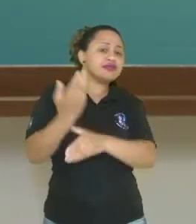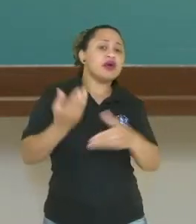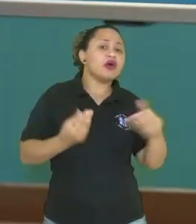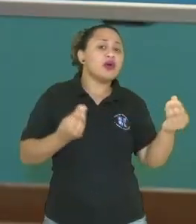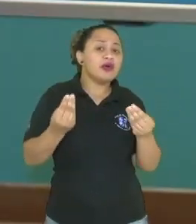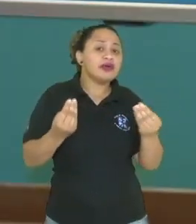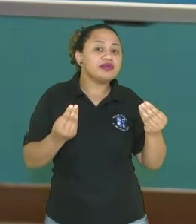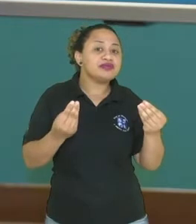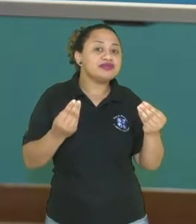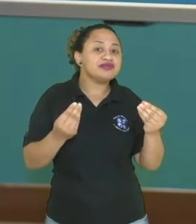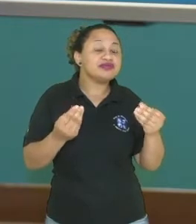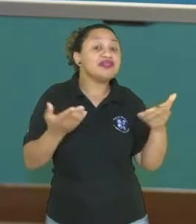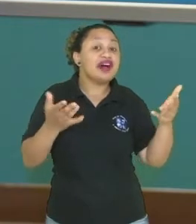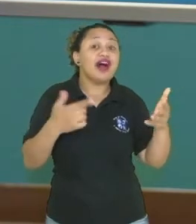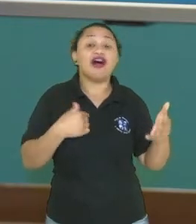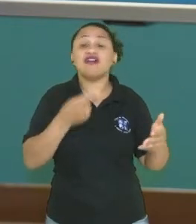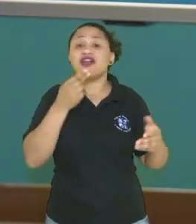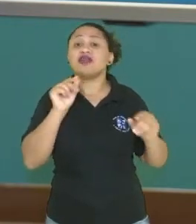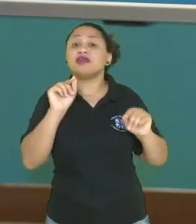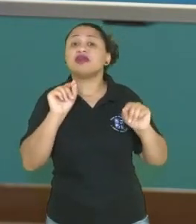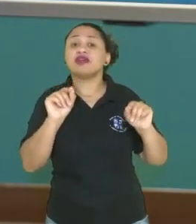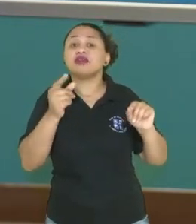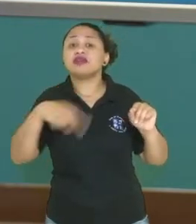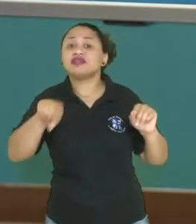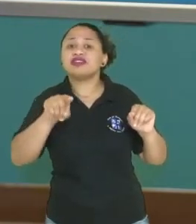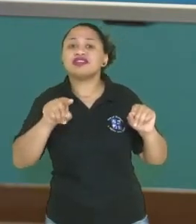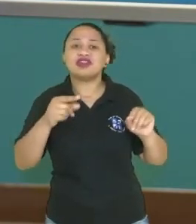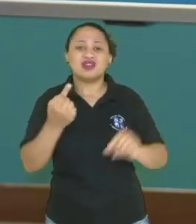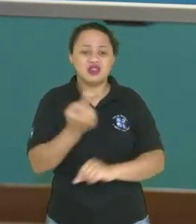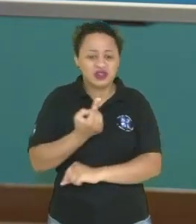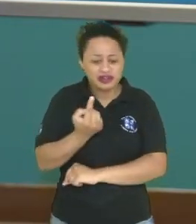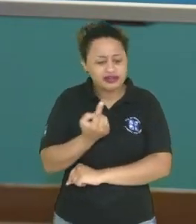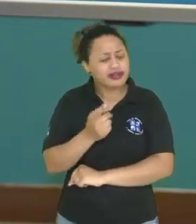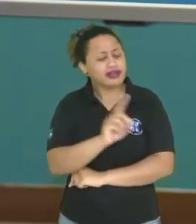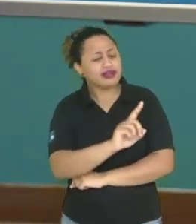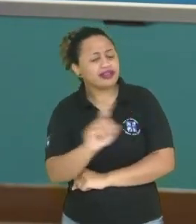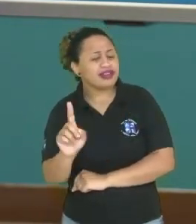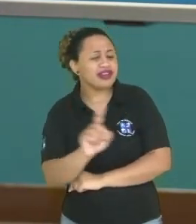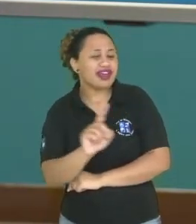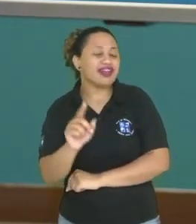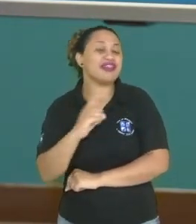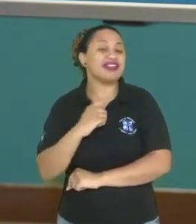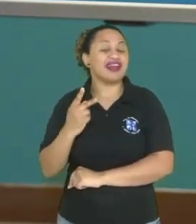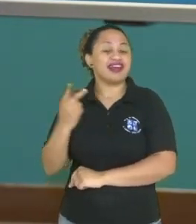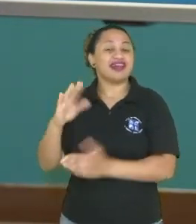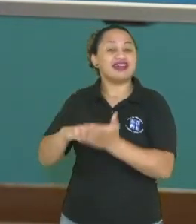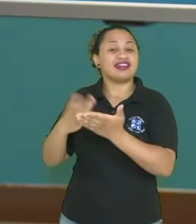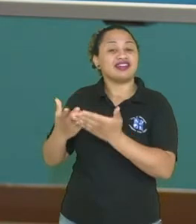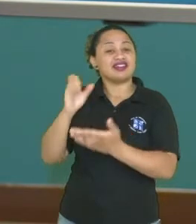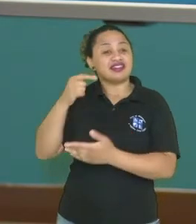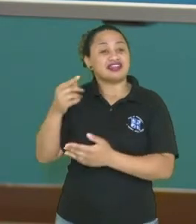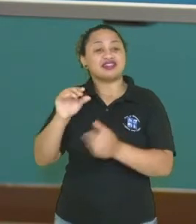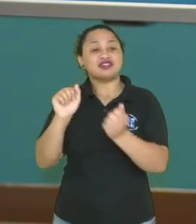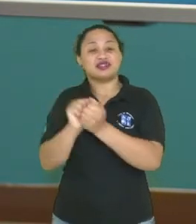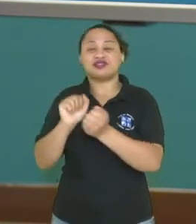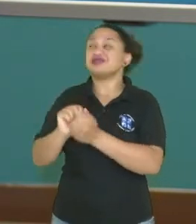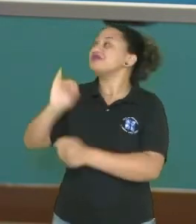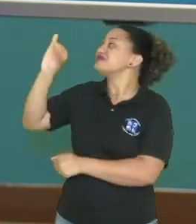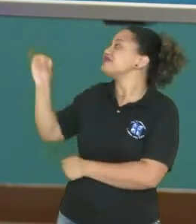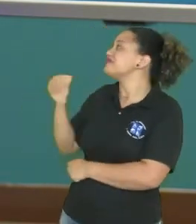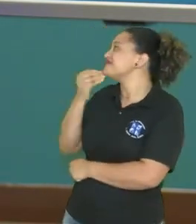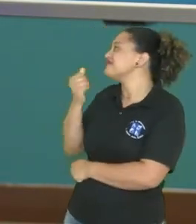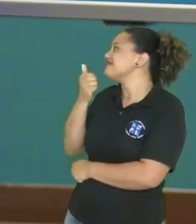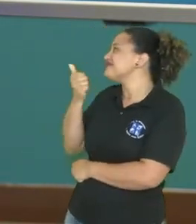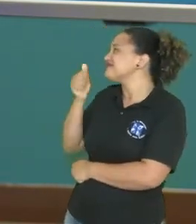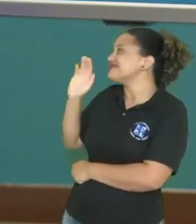E eu vou contar uma coisa para vocês, nós não estamos sozinhos, isso mesmo. A Jéssica está aqui conosco. Olá, querida, seja bem